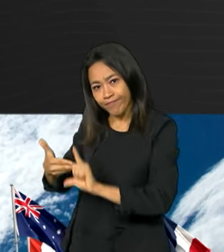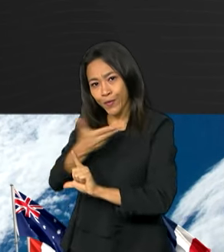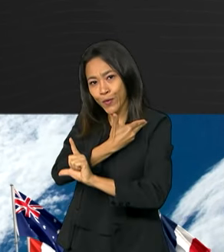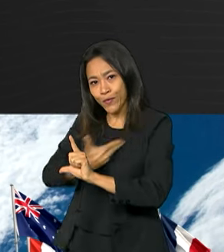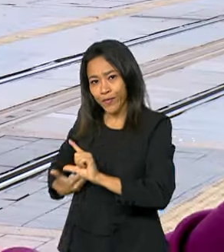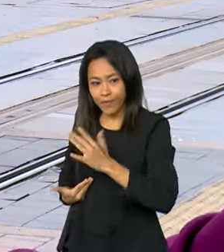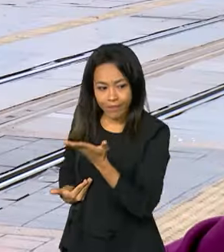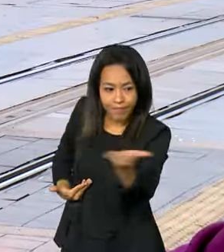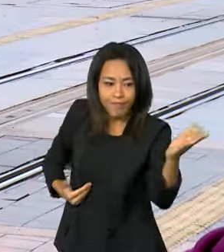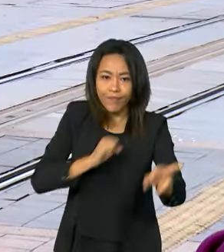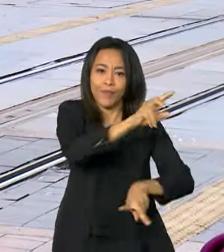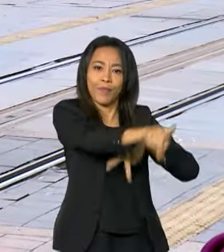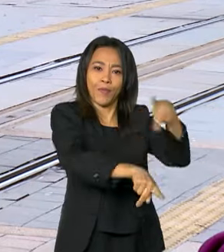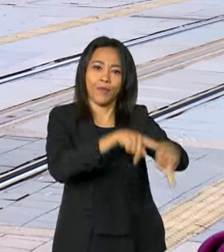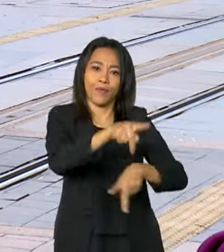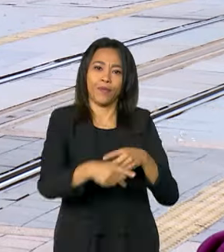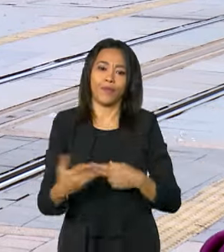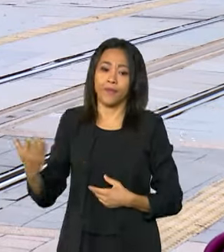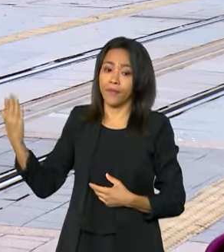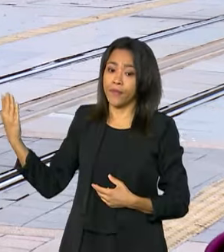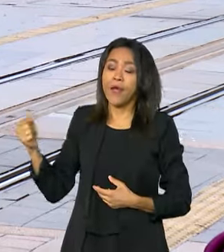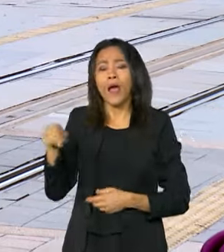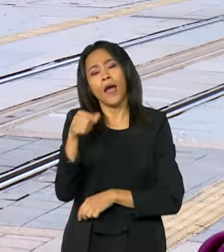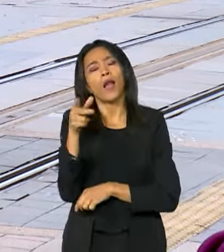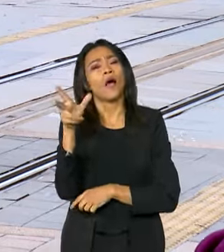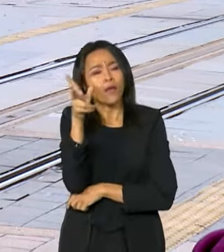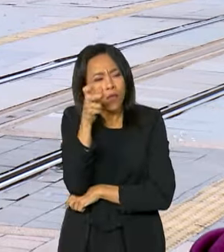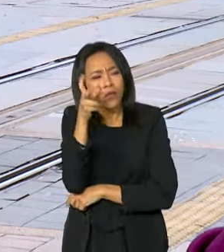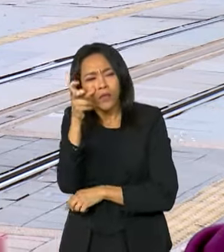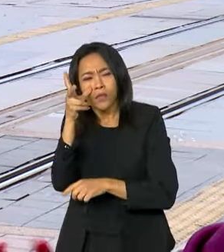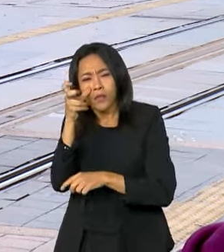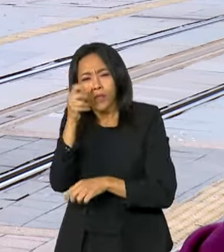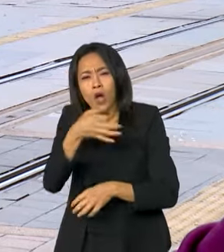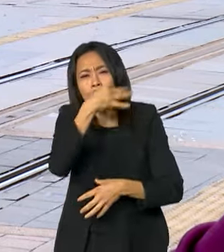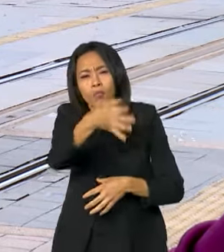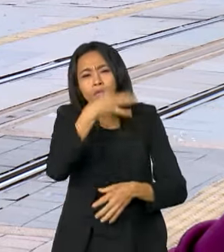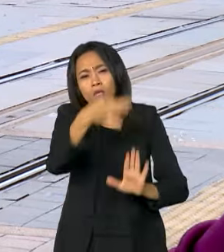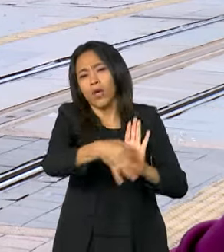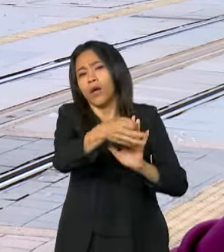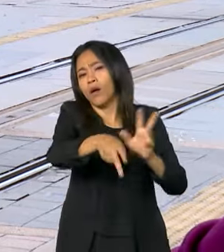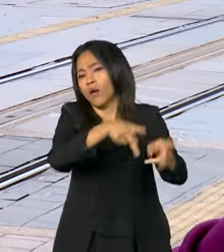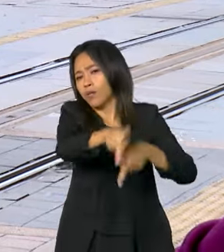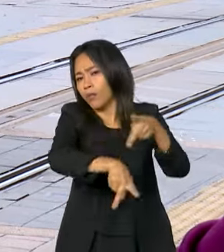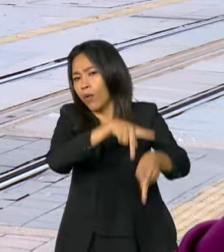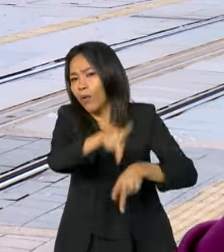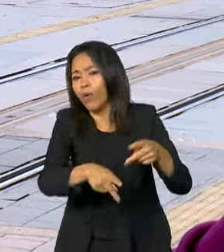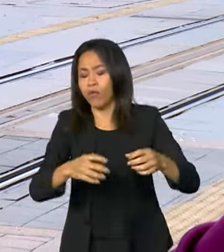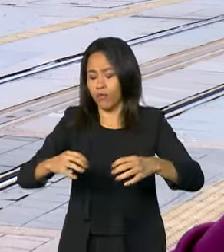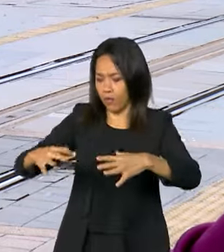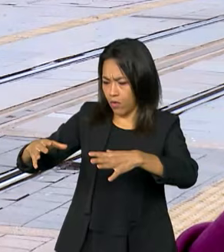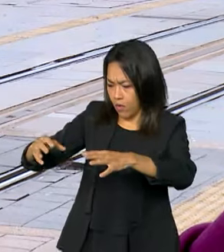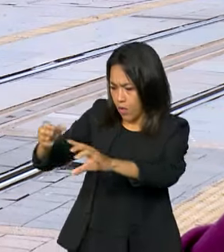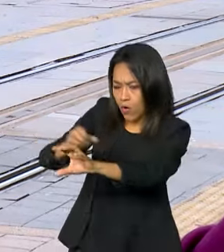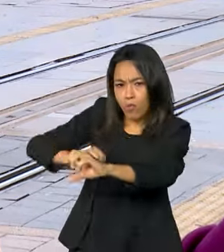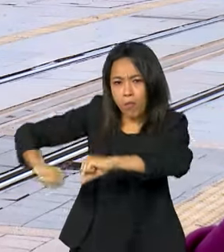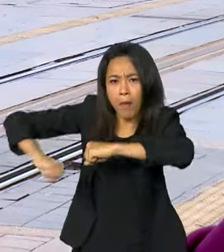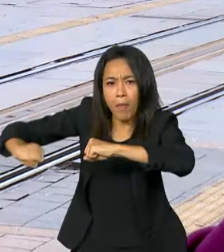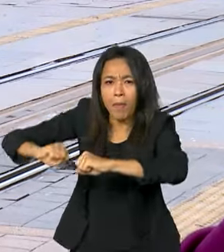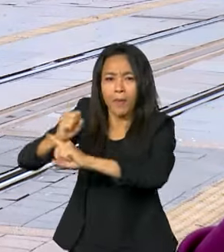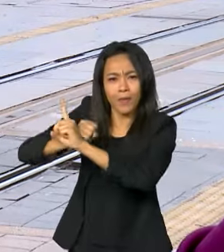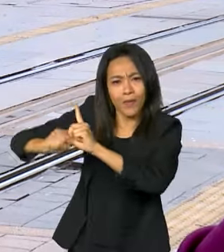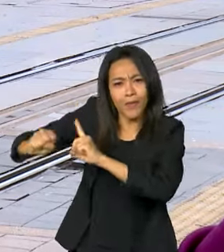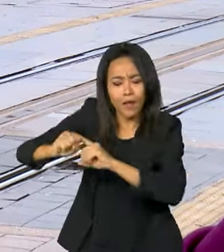governantes. Ouvir a população como todos os cidadãos e os movimentos sociais é muito importante, porque o